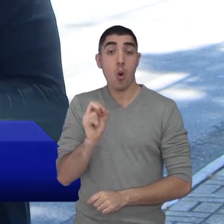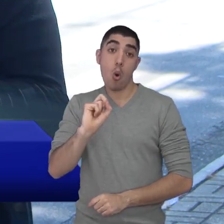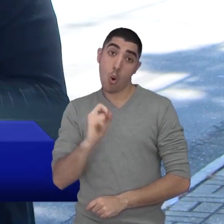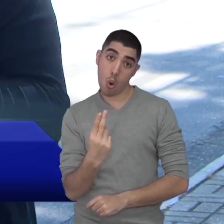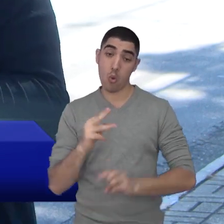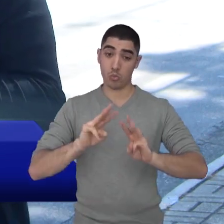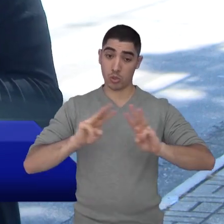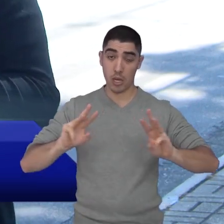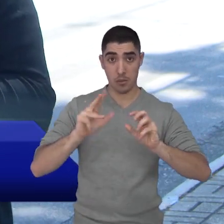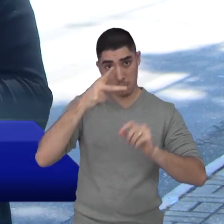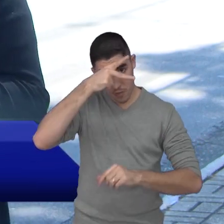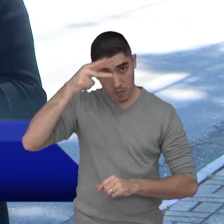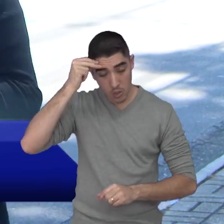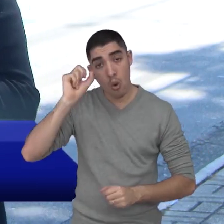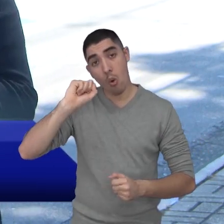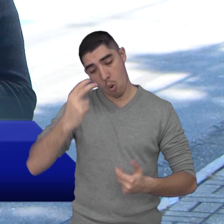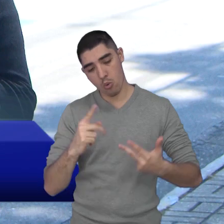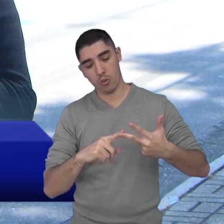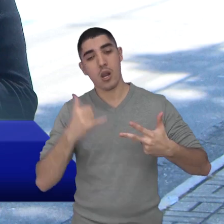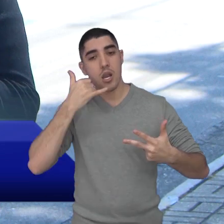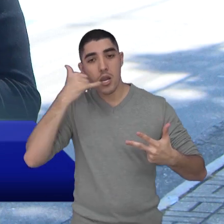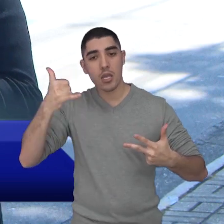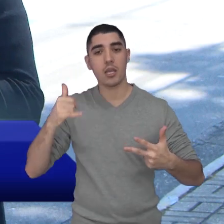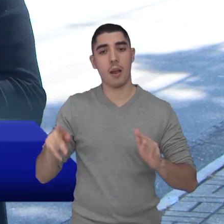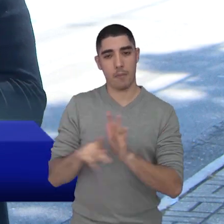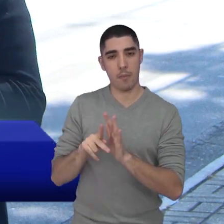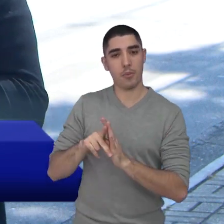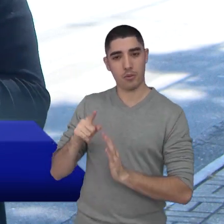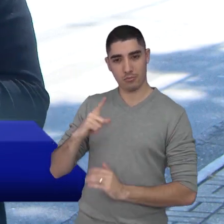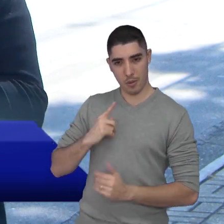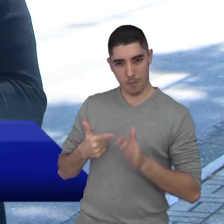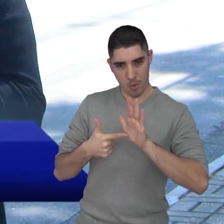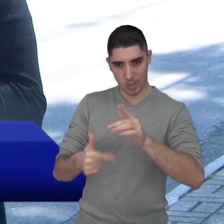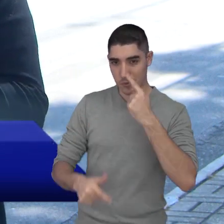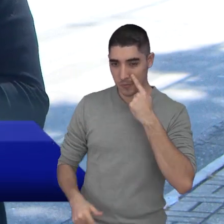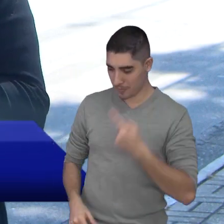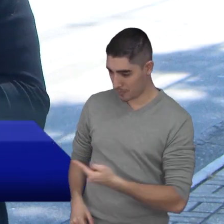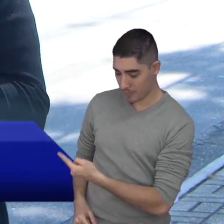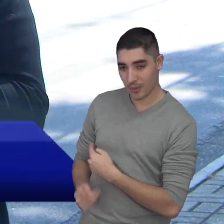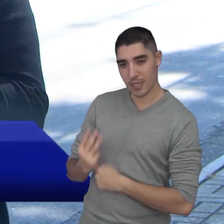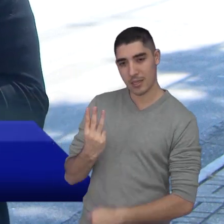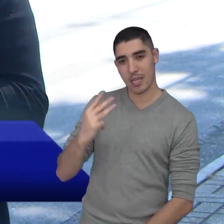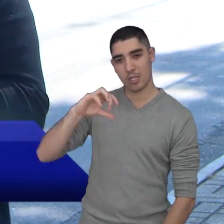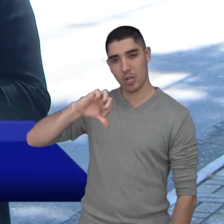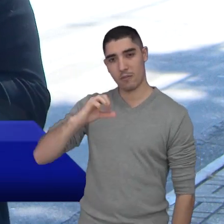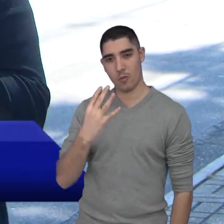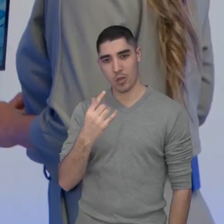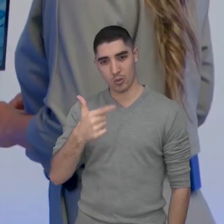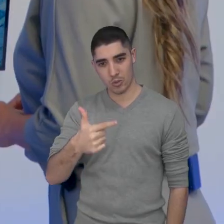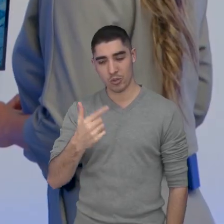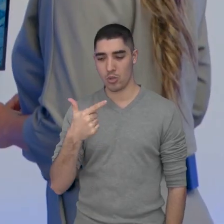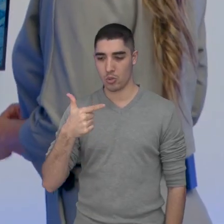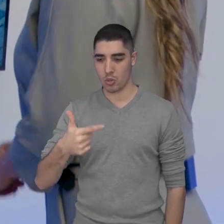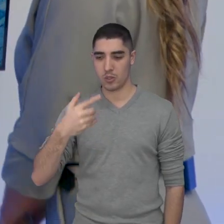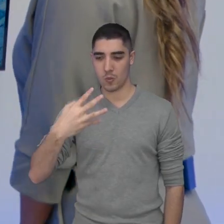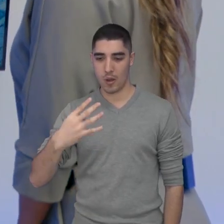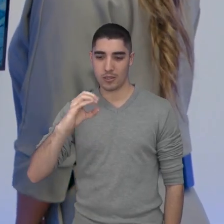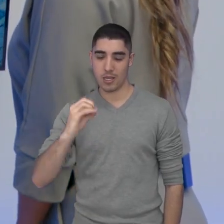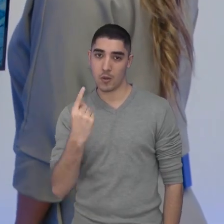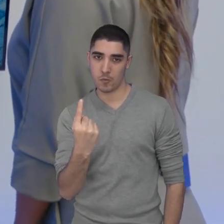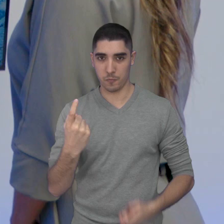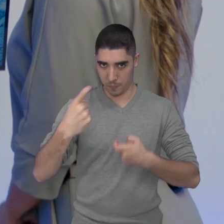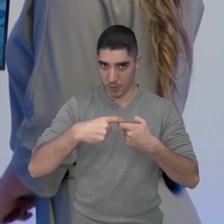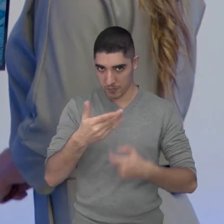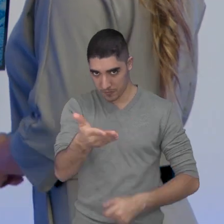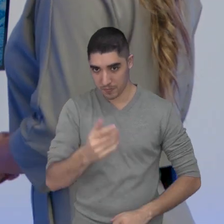o site da Prefeitura ou também dá para ligar no telefone do Acesso Já. É esse que está aqui na tela, 3942-2401.